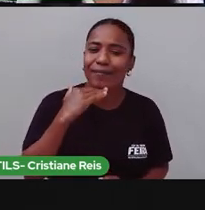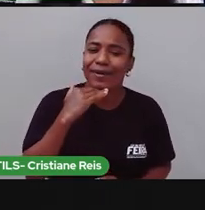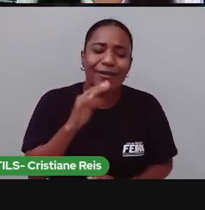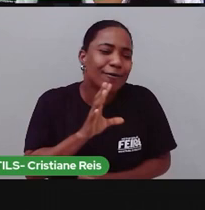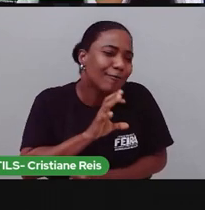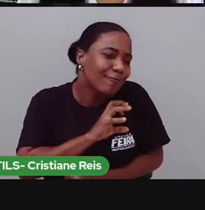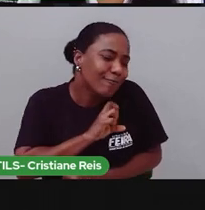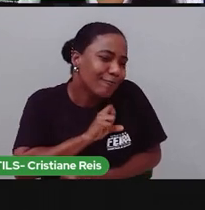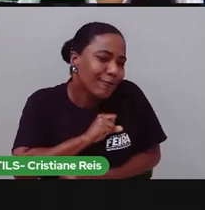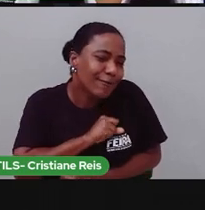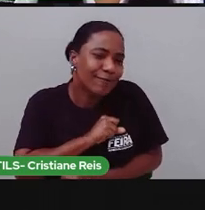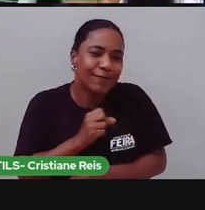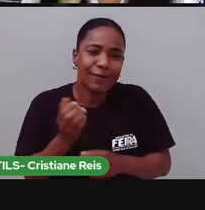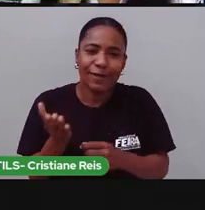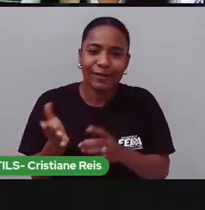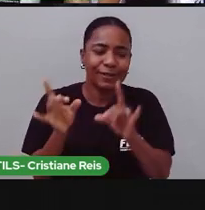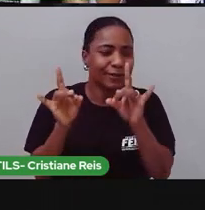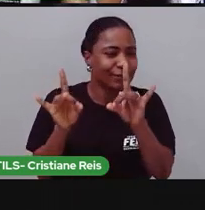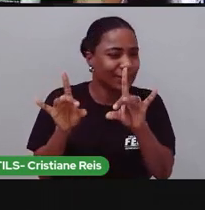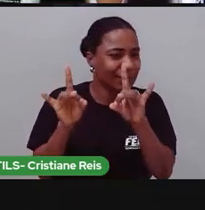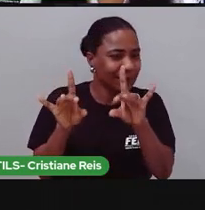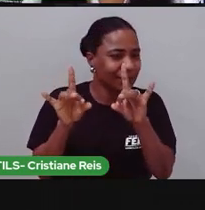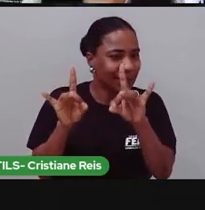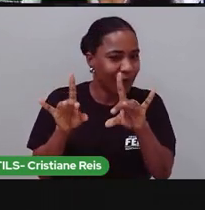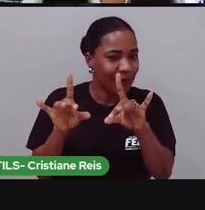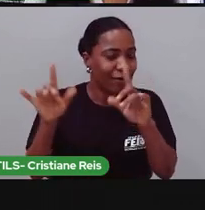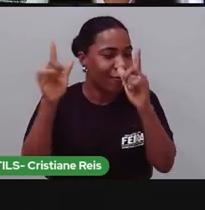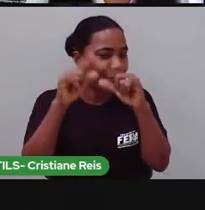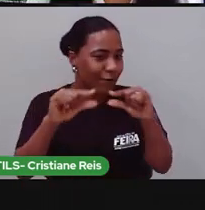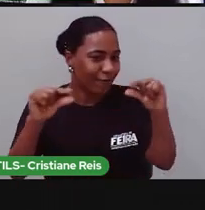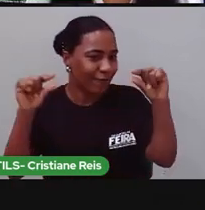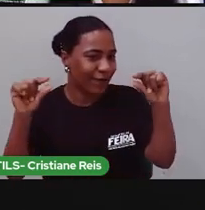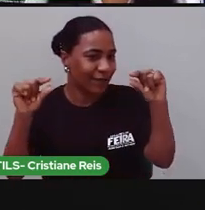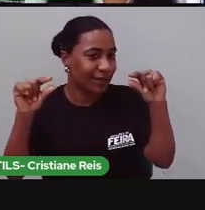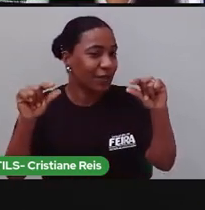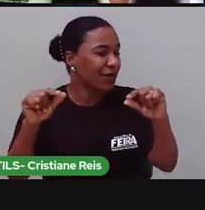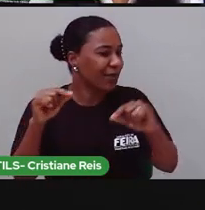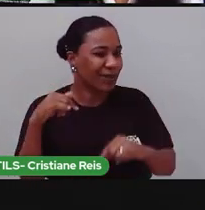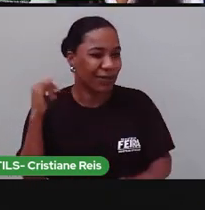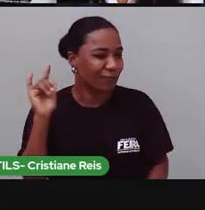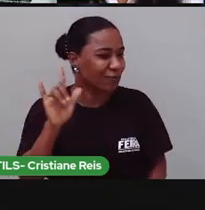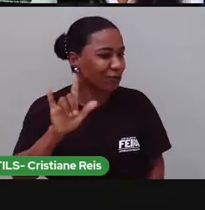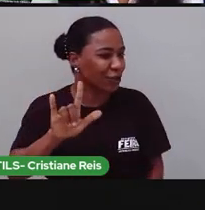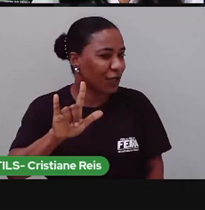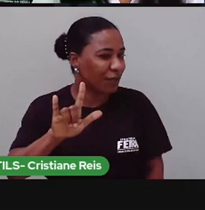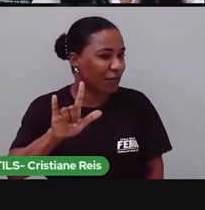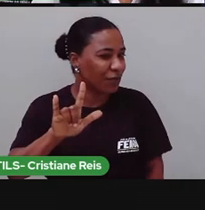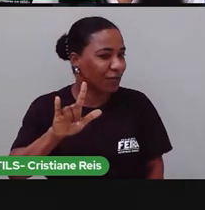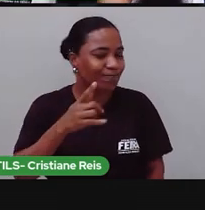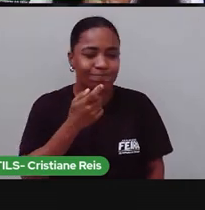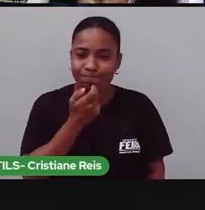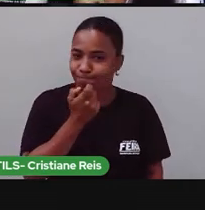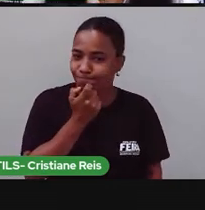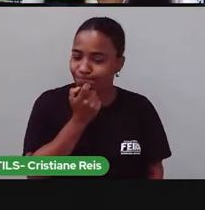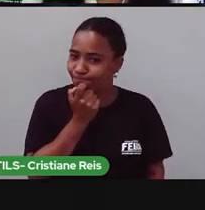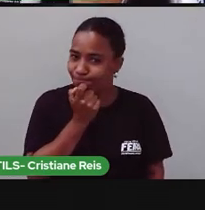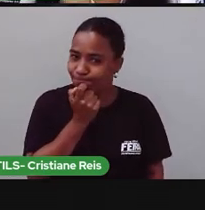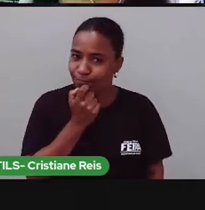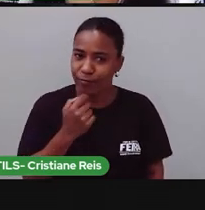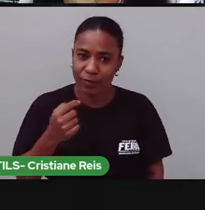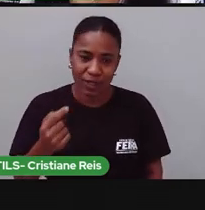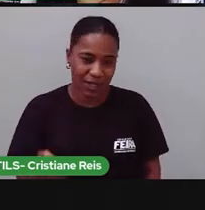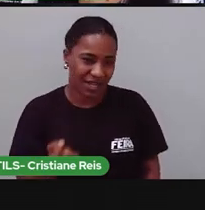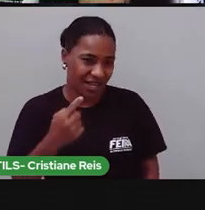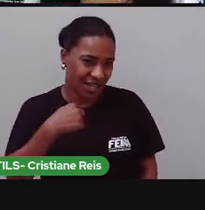sinta especial. Eu quero escrever a frase Eu te amo. Quando eu falo Eu